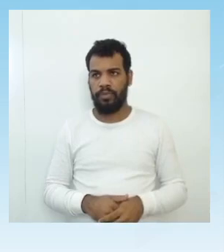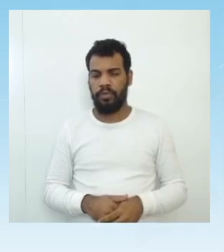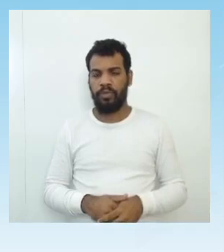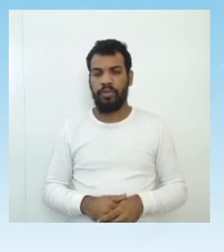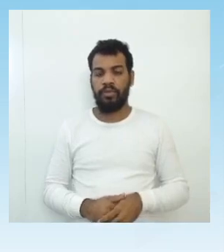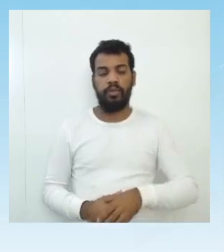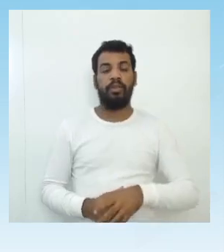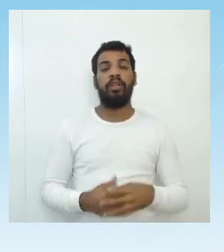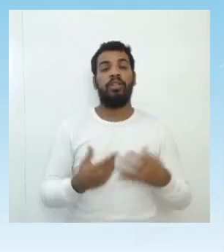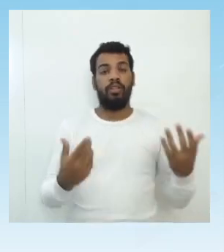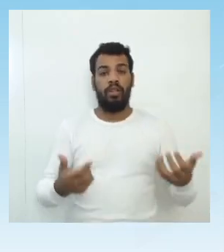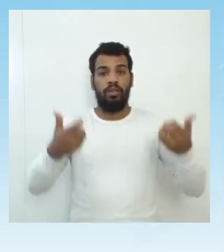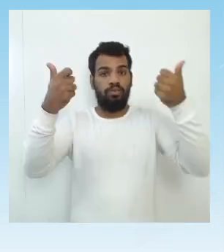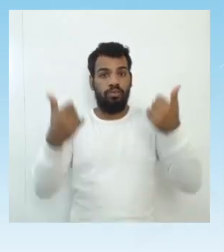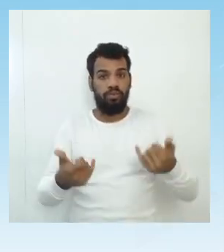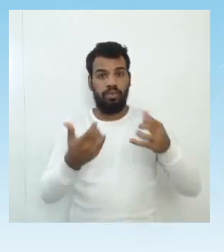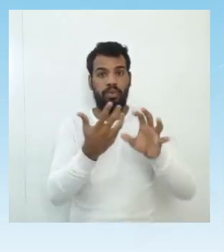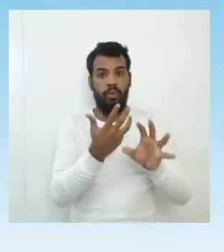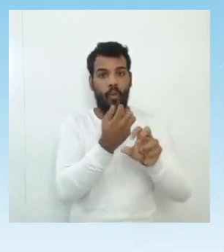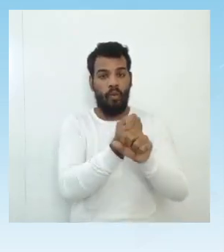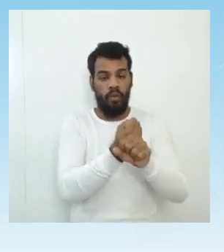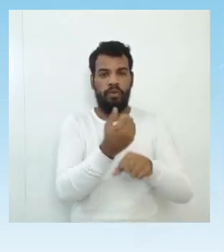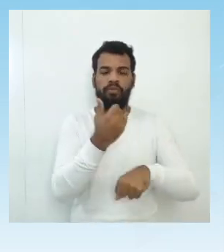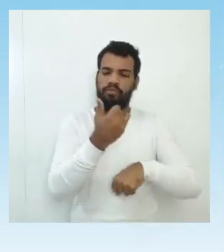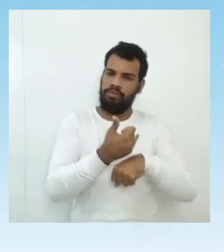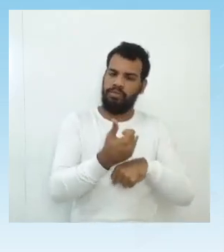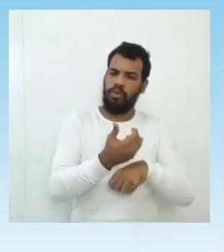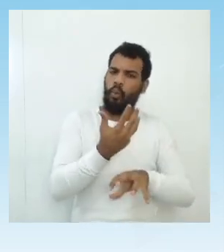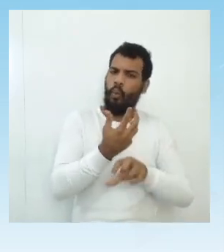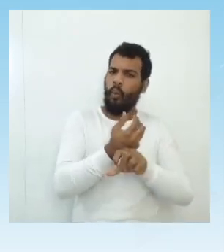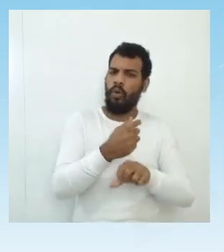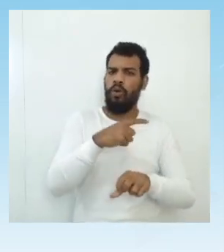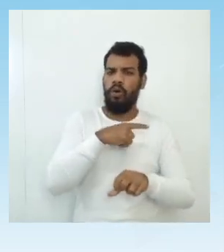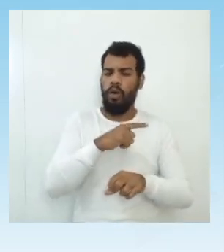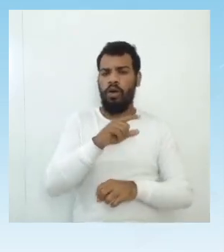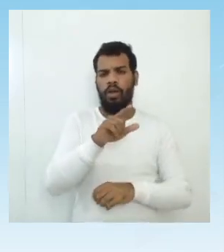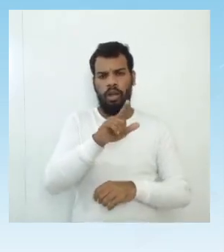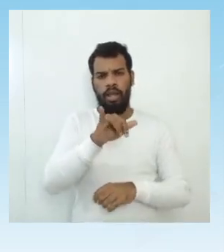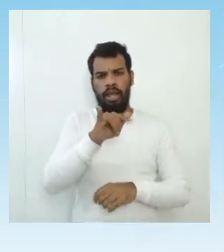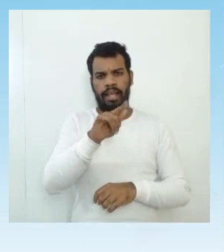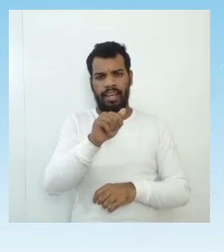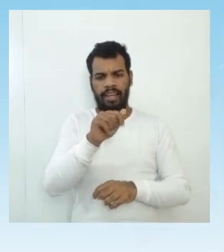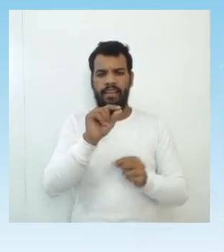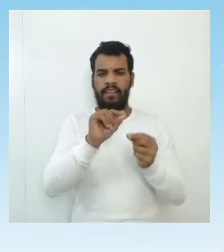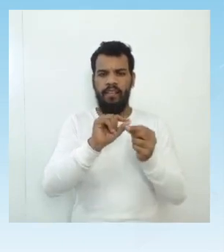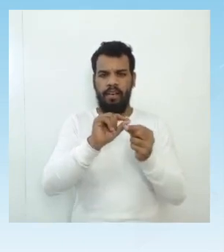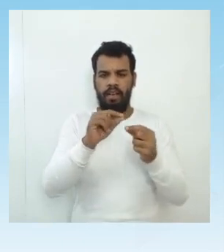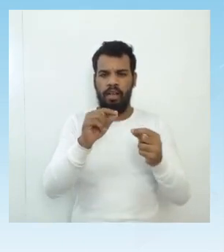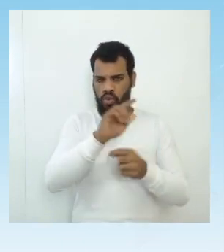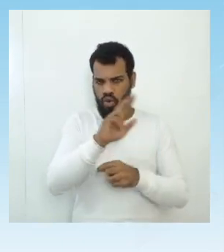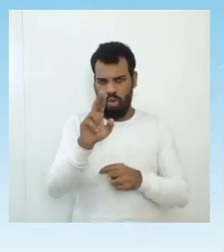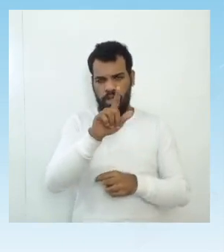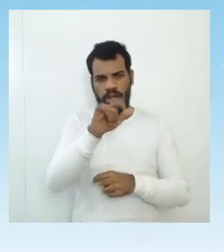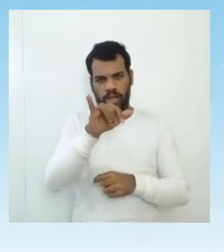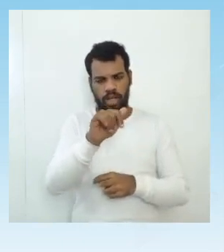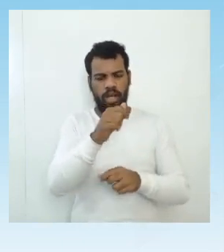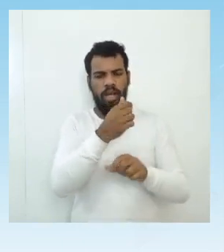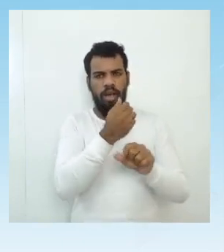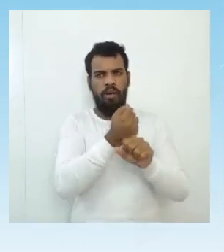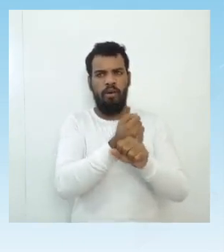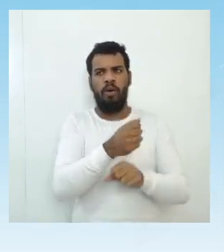metálicas, desses ímãs. Os ímãs que são feitos de ligas de terras rárias, que é o